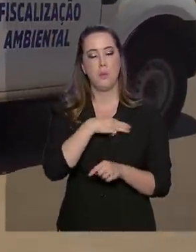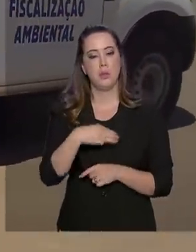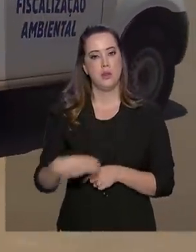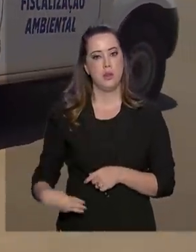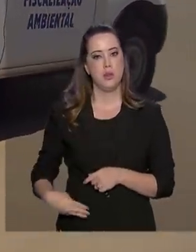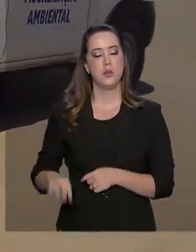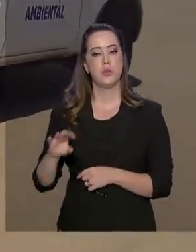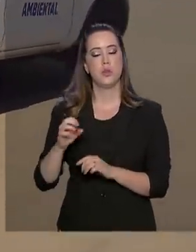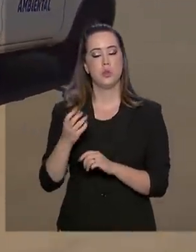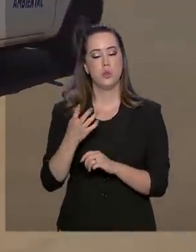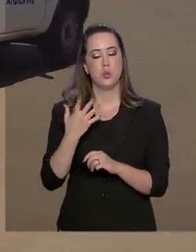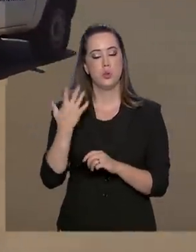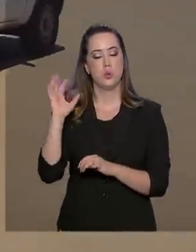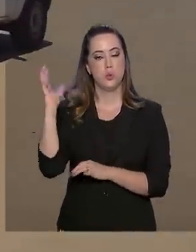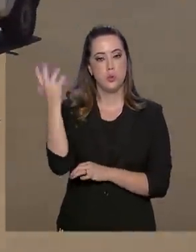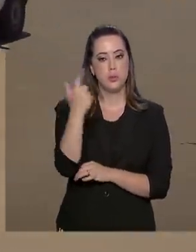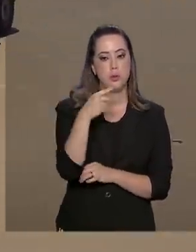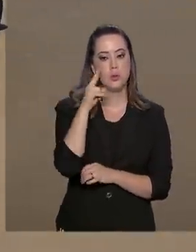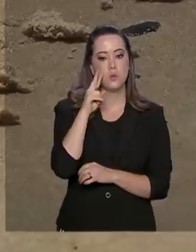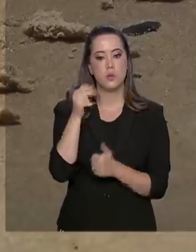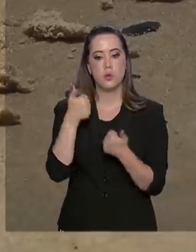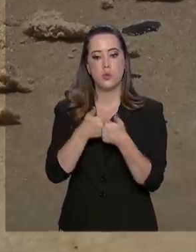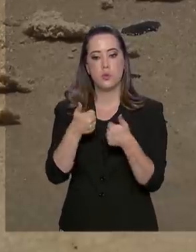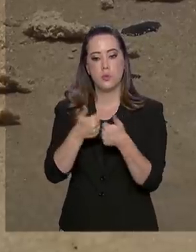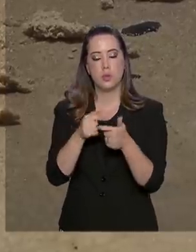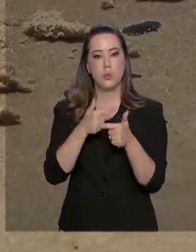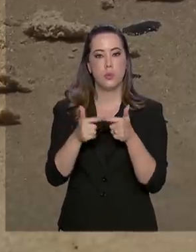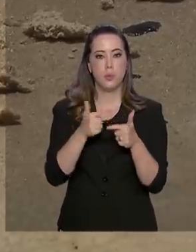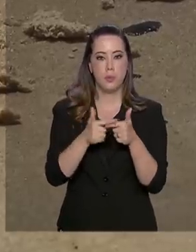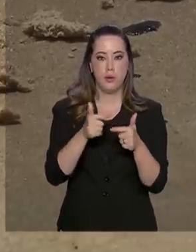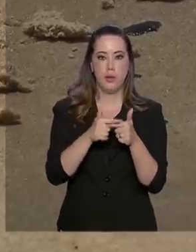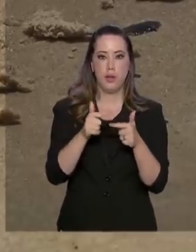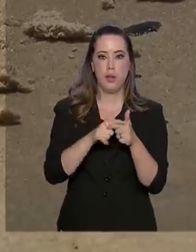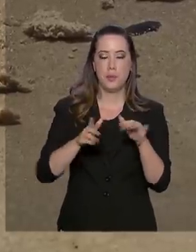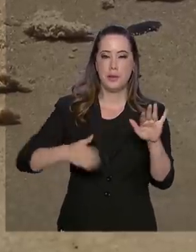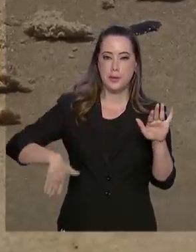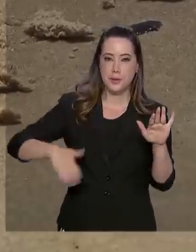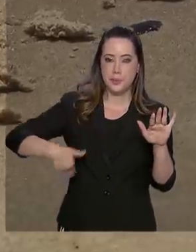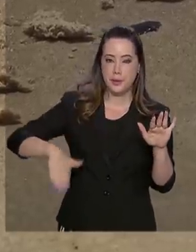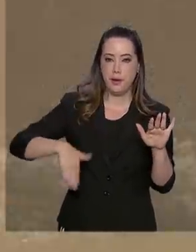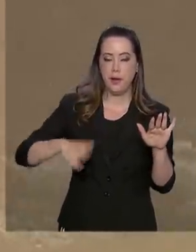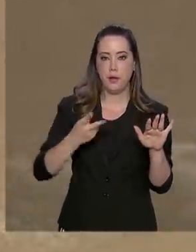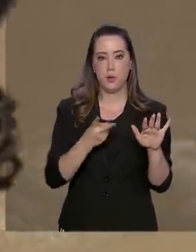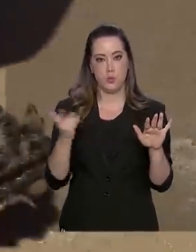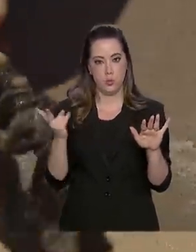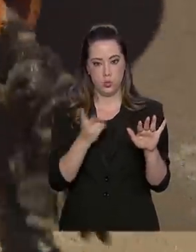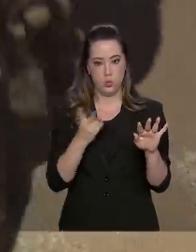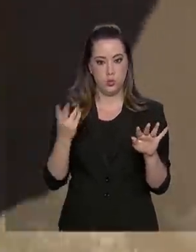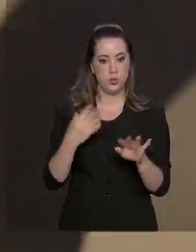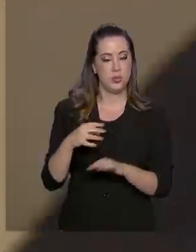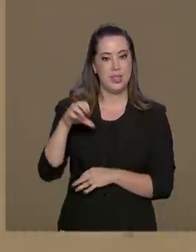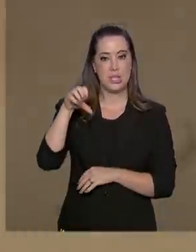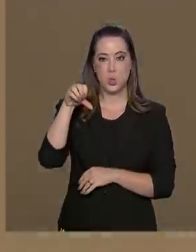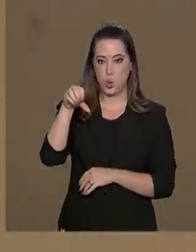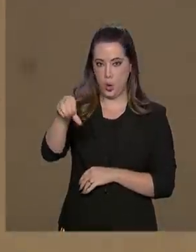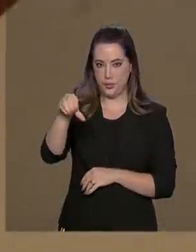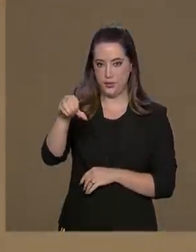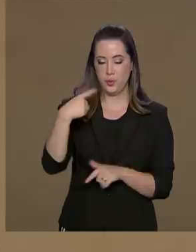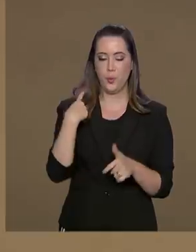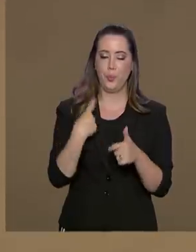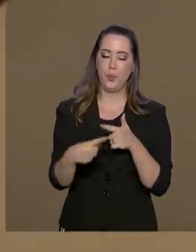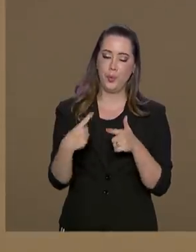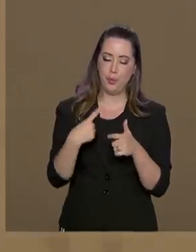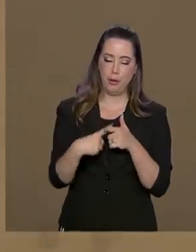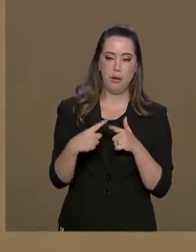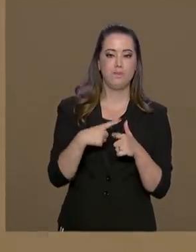acompanharam a situação das praias em Alagoas e Sergipe nesta quinta-feira. Os estados estão entre os nove do Nordeste atingidos